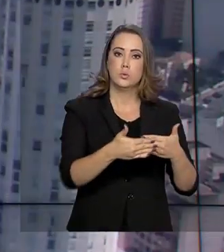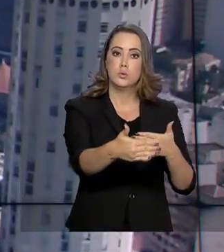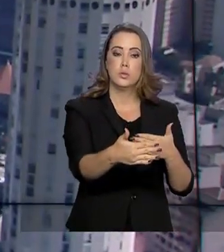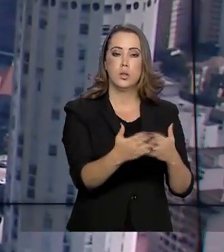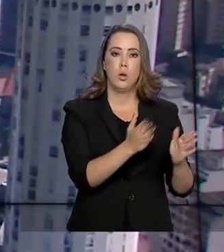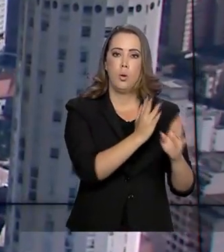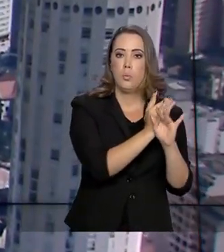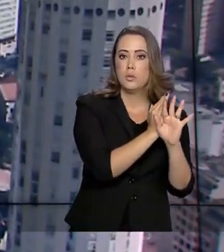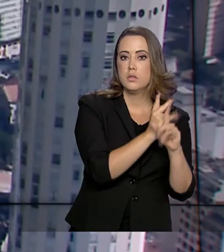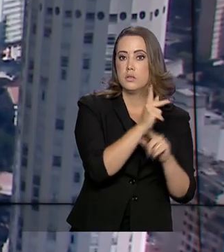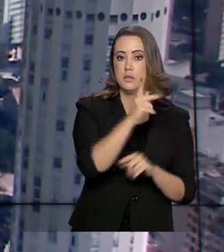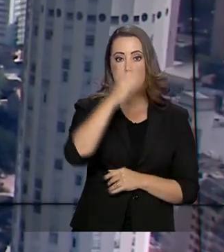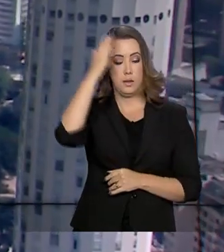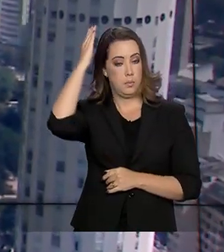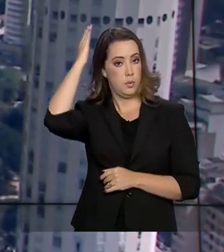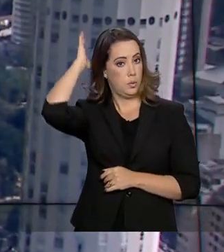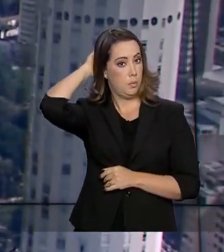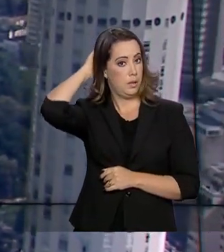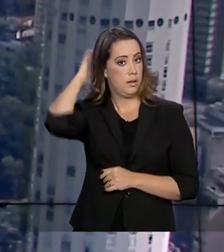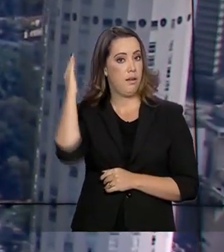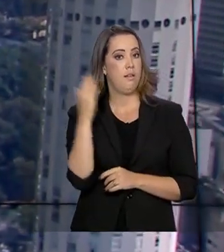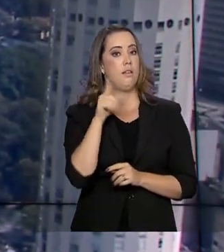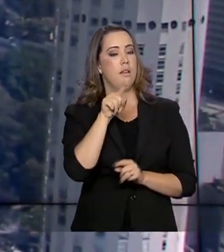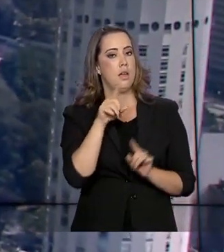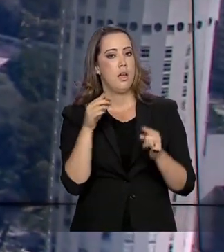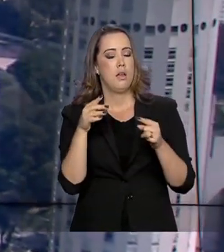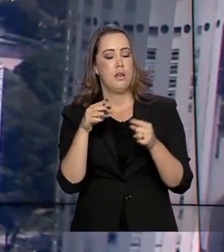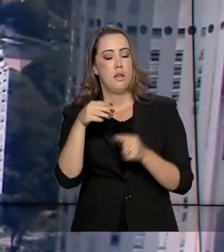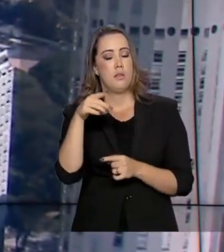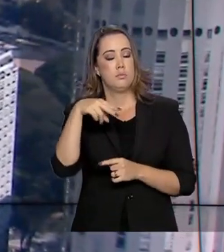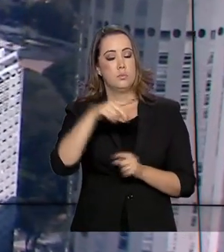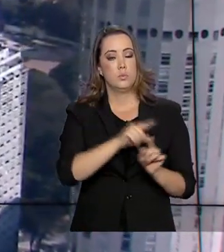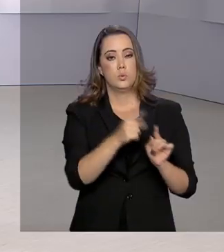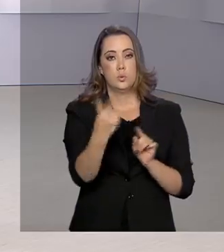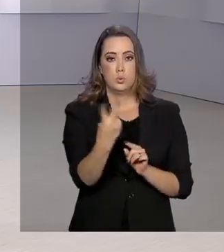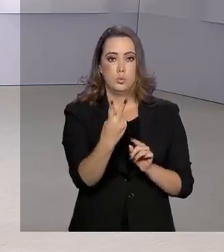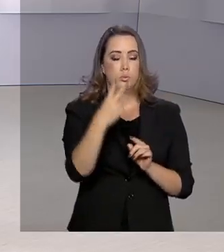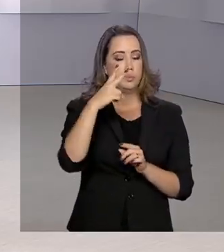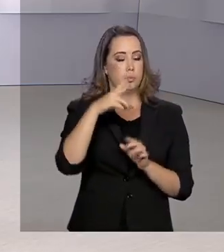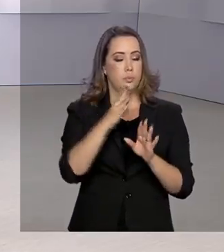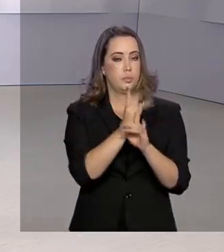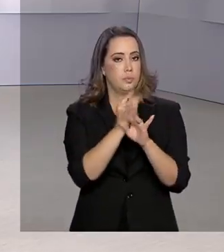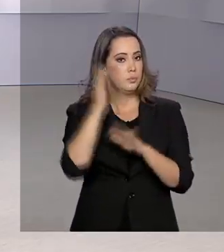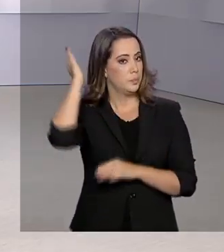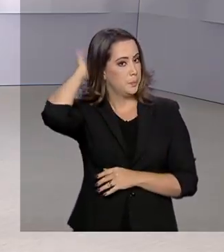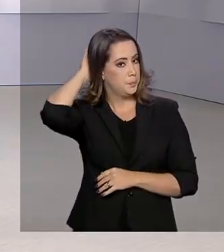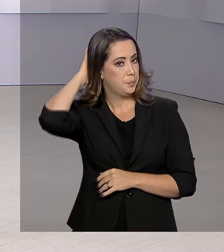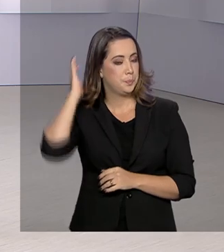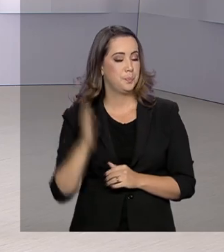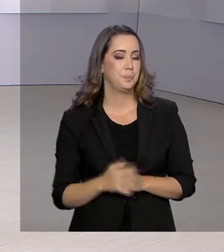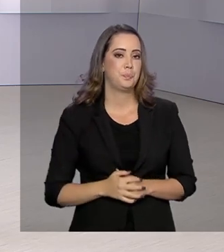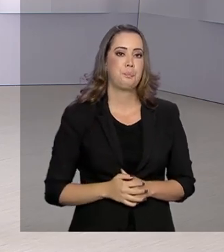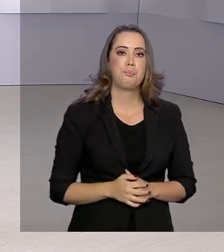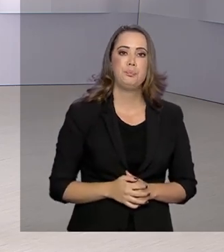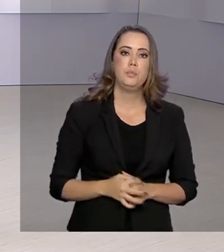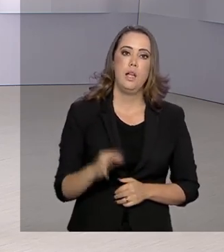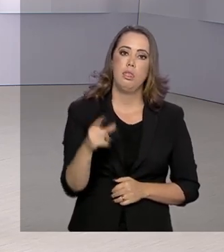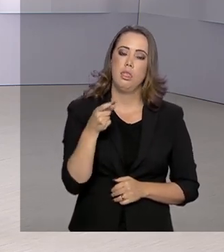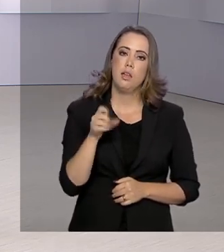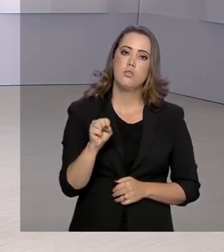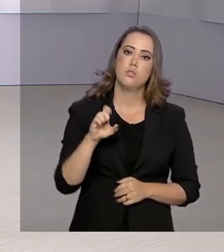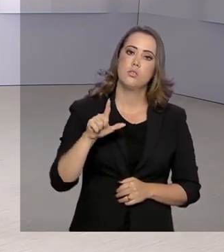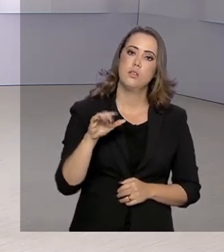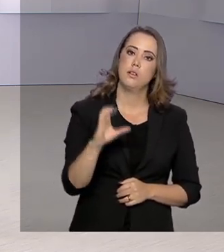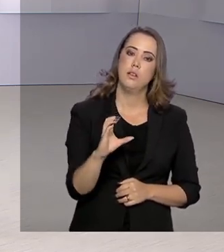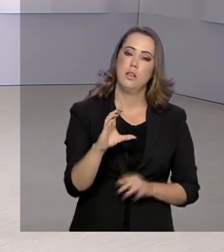entre os municípios paraenses de Moraes Almeida e Novo Progresso. A taxa básica de juros, Selic, está